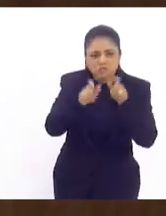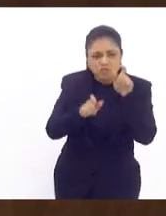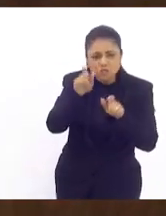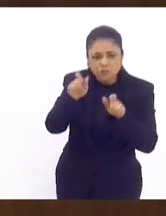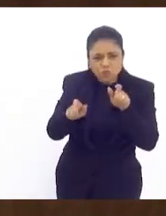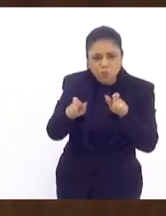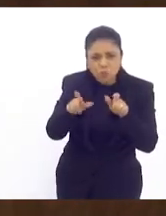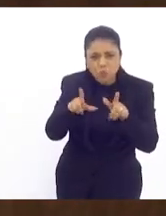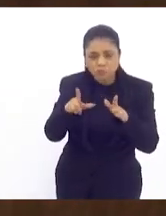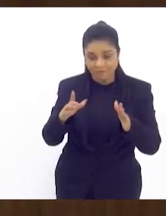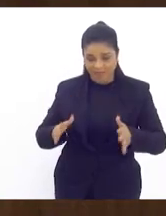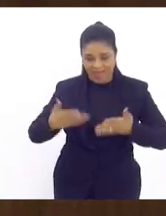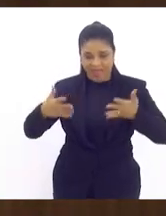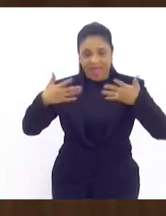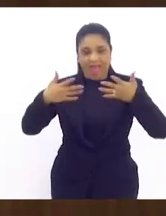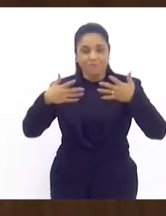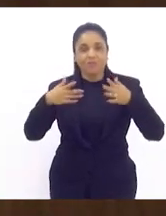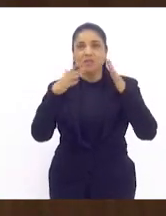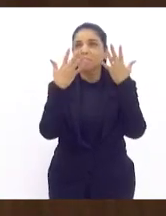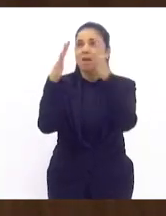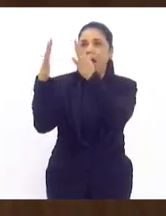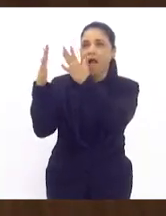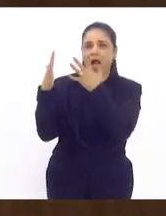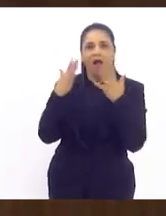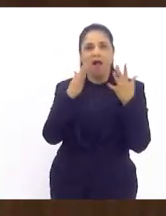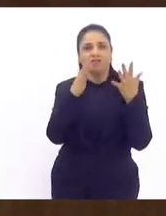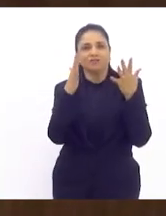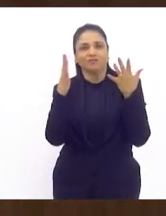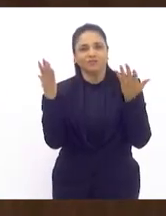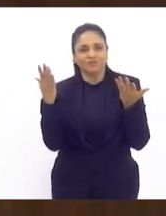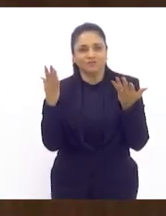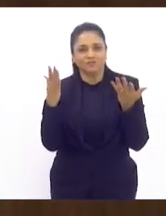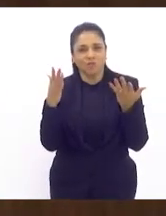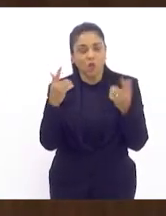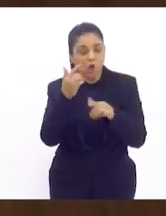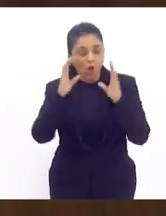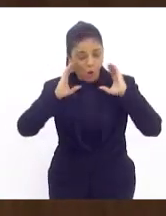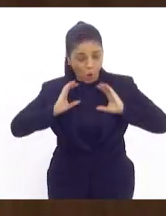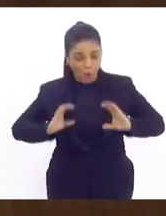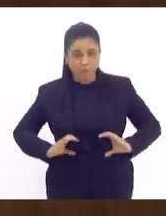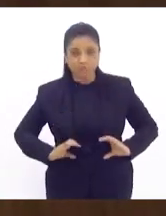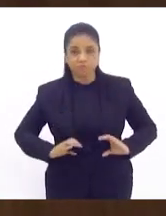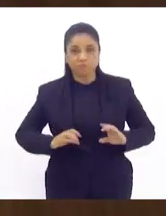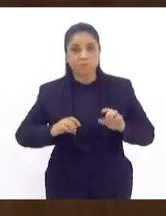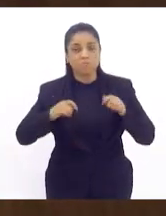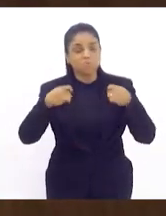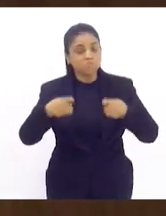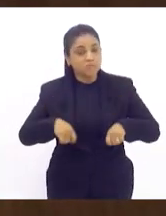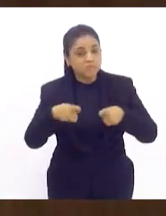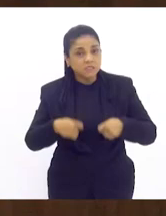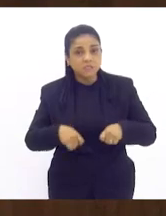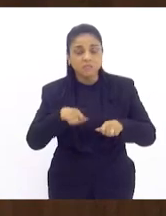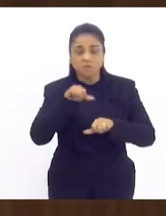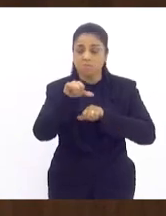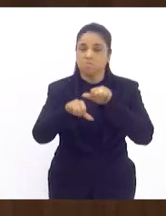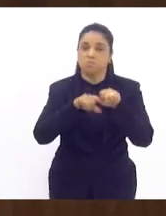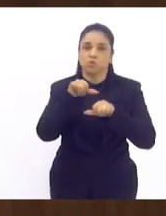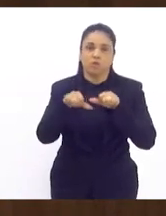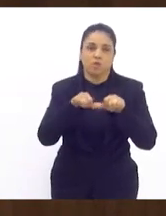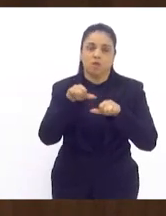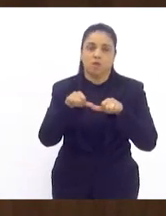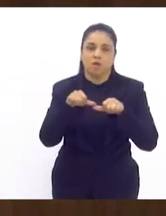galera quando tem aplausos eu acho que esse comportamento tem que ser diuturnamente nessa casa